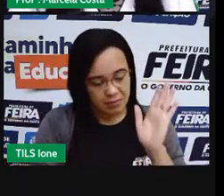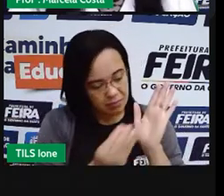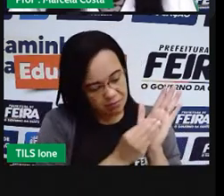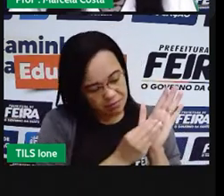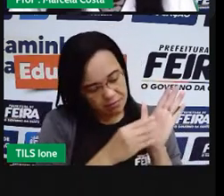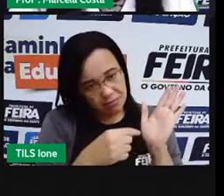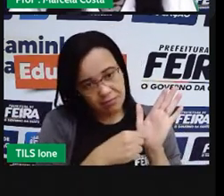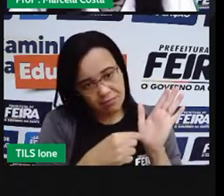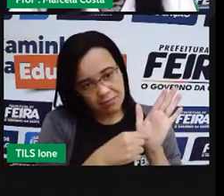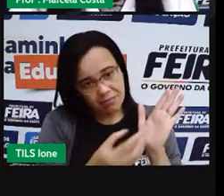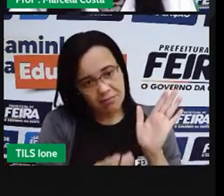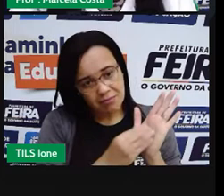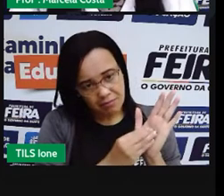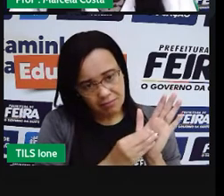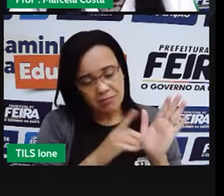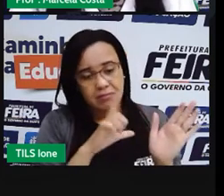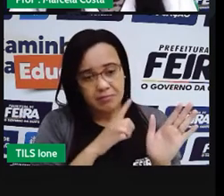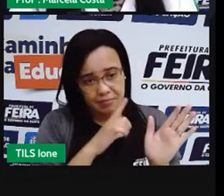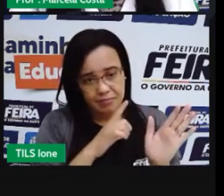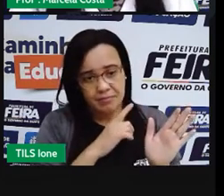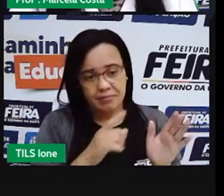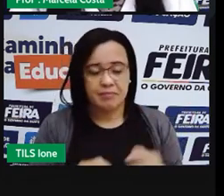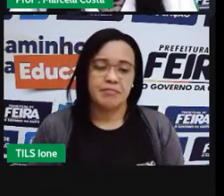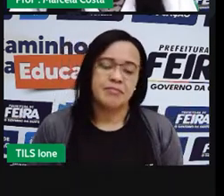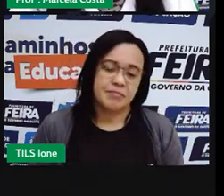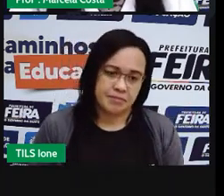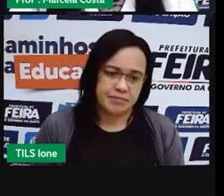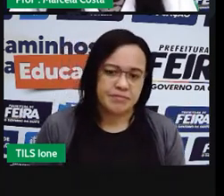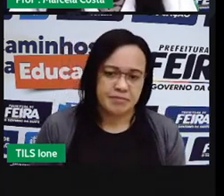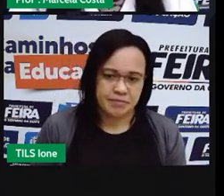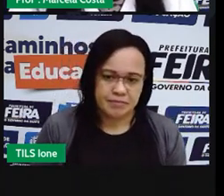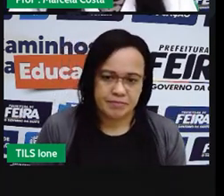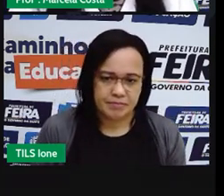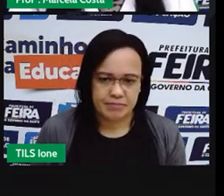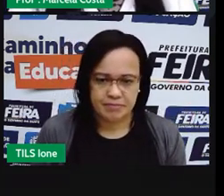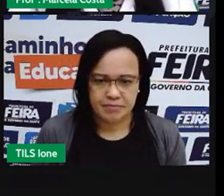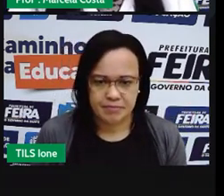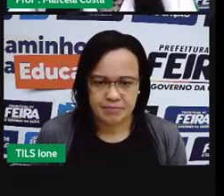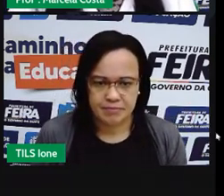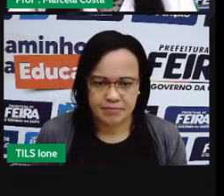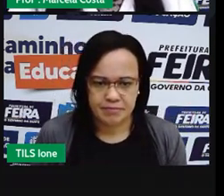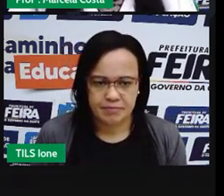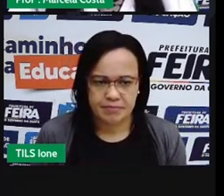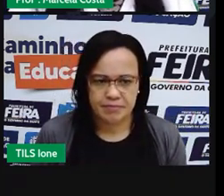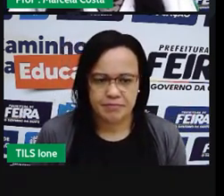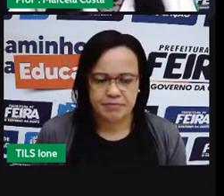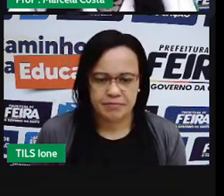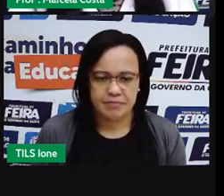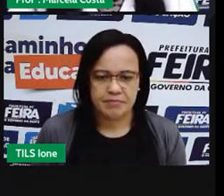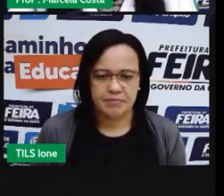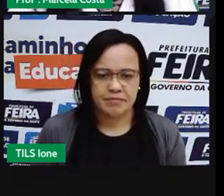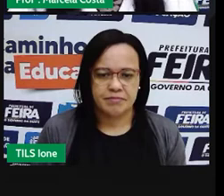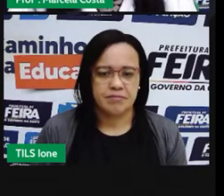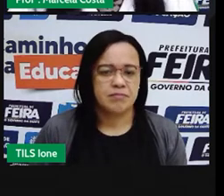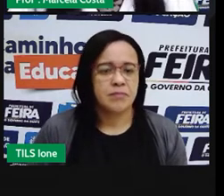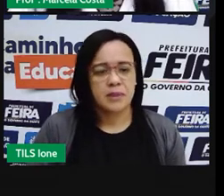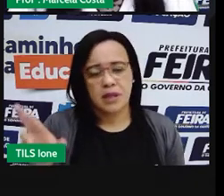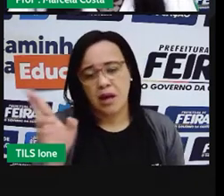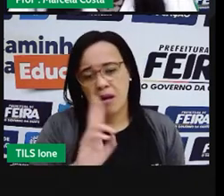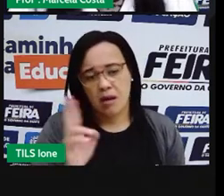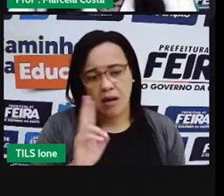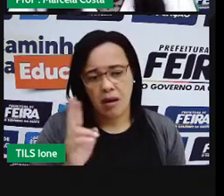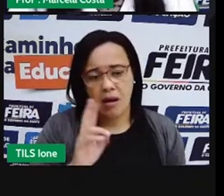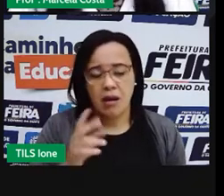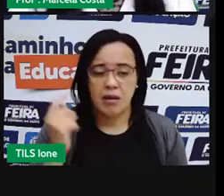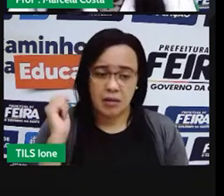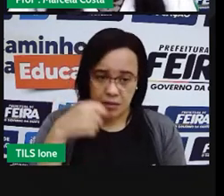com base no seu coxinho. Certo? Certo? Então, vai ter aí um valor em reais que você vai pagar.